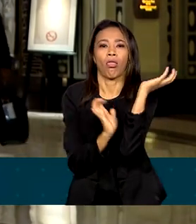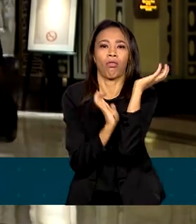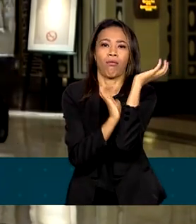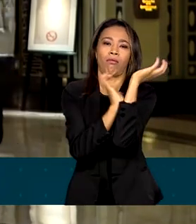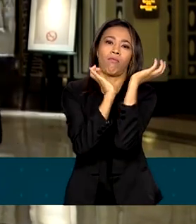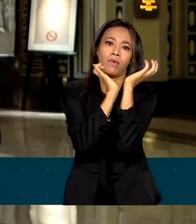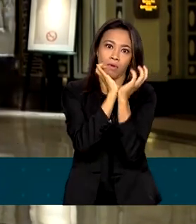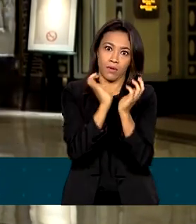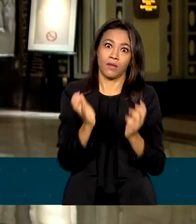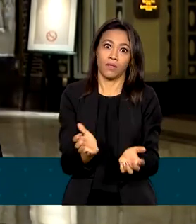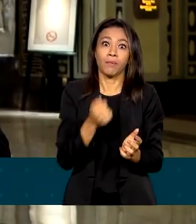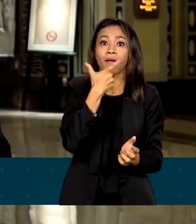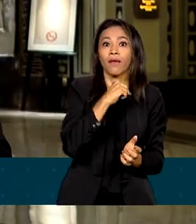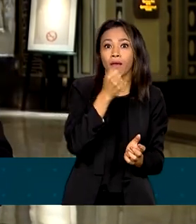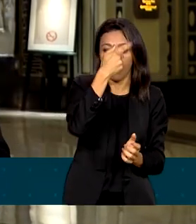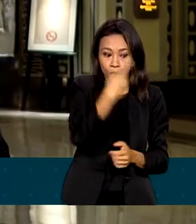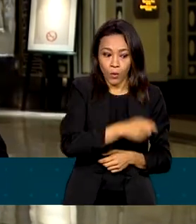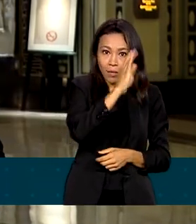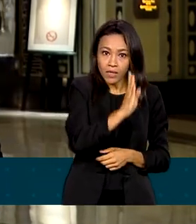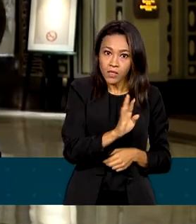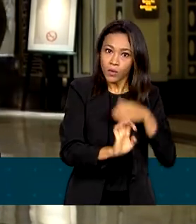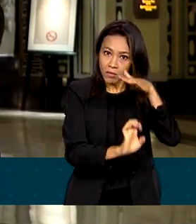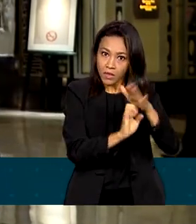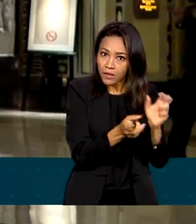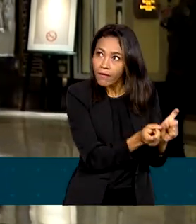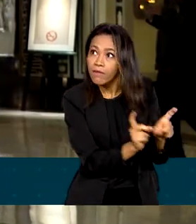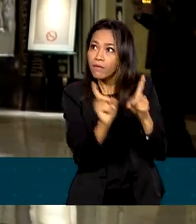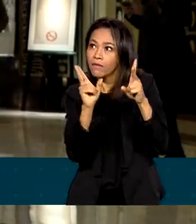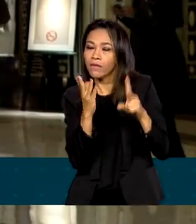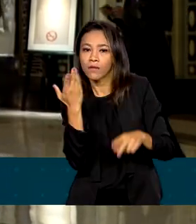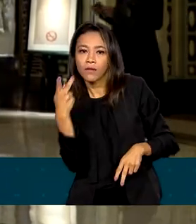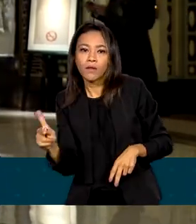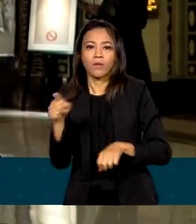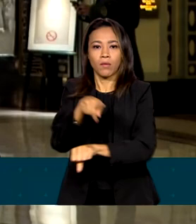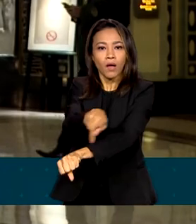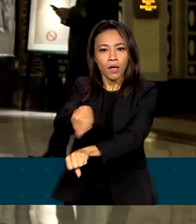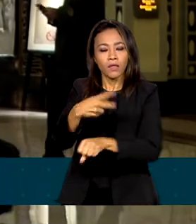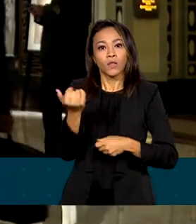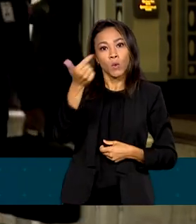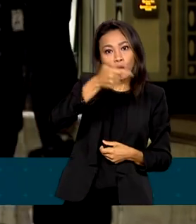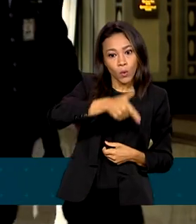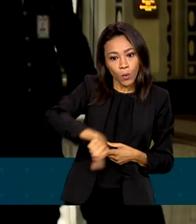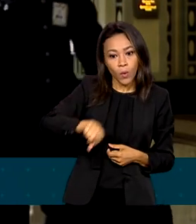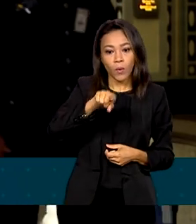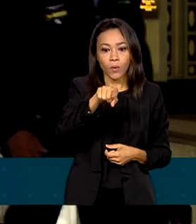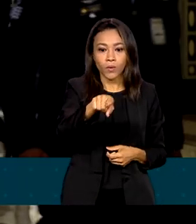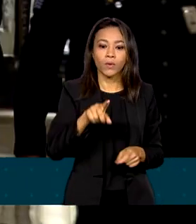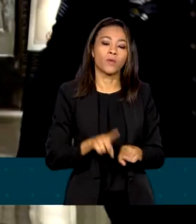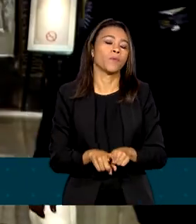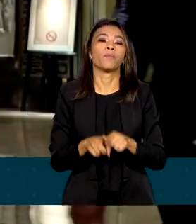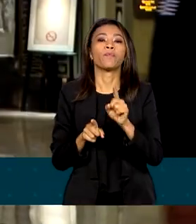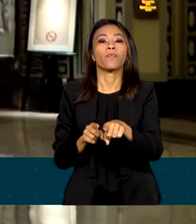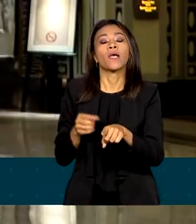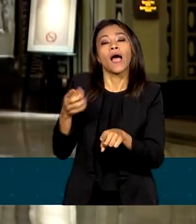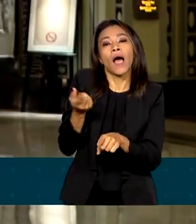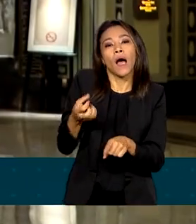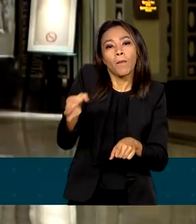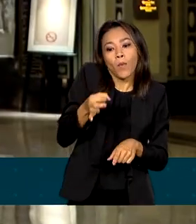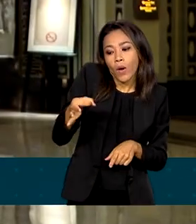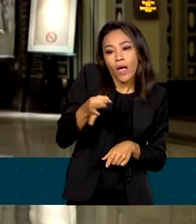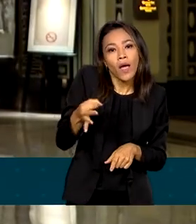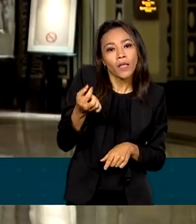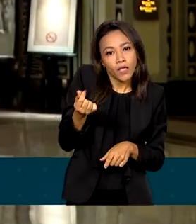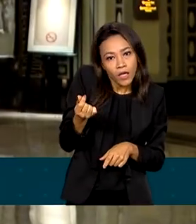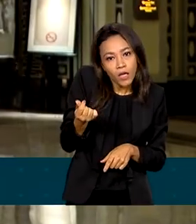exportador brasileiro. Uma outra novidade é o acordo para o uso do real e do yuan, que é a moeda chinesa, nas